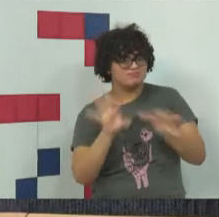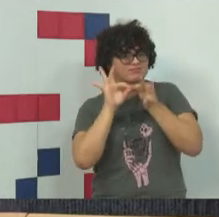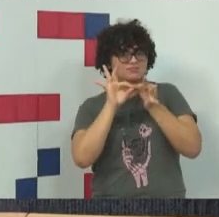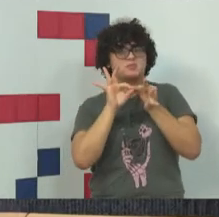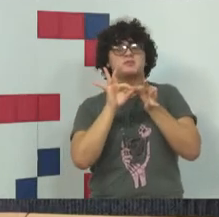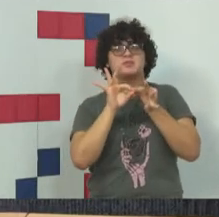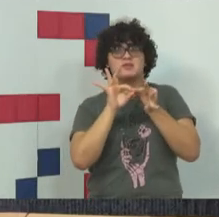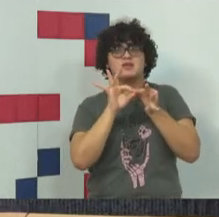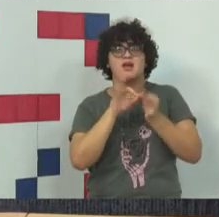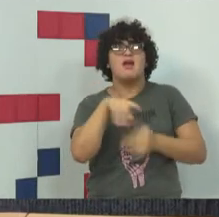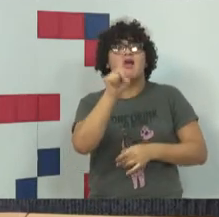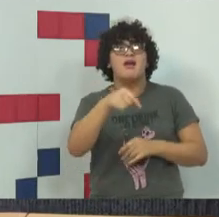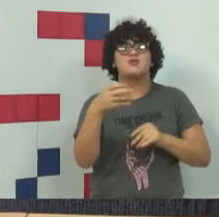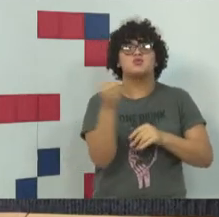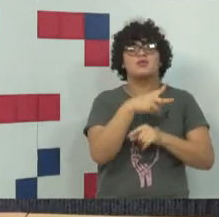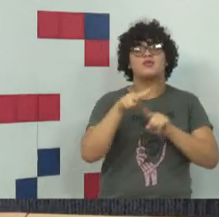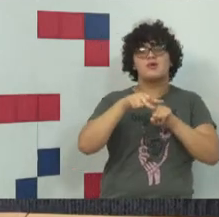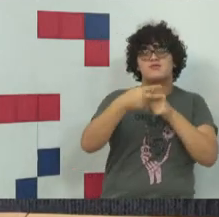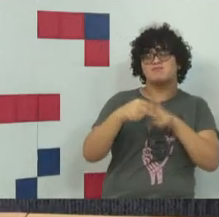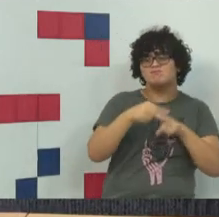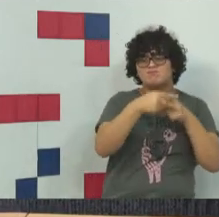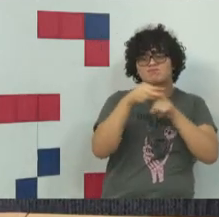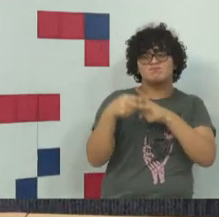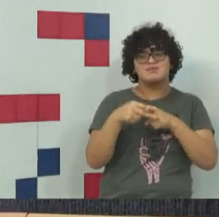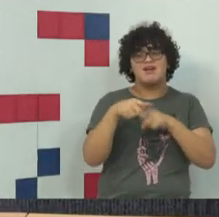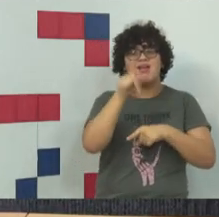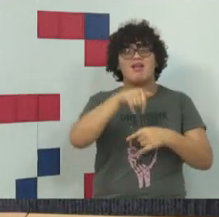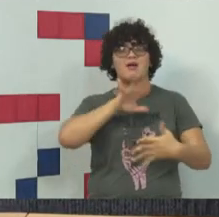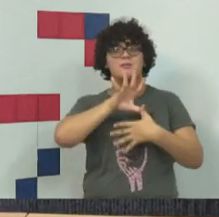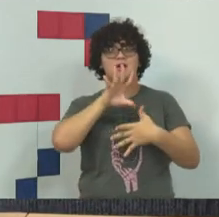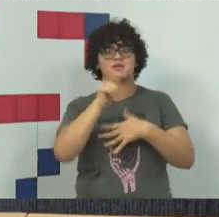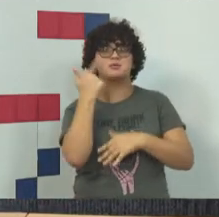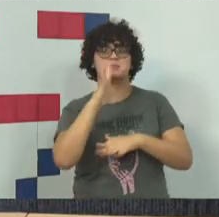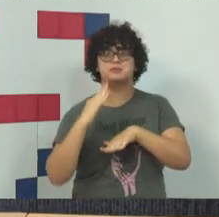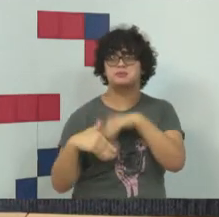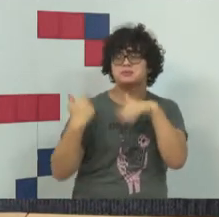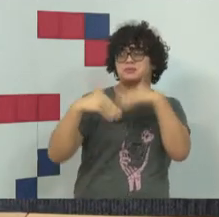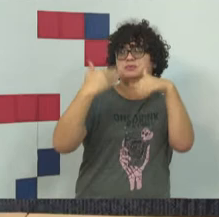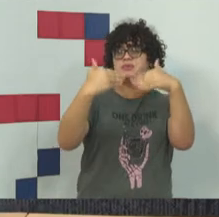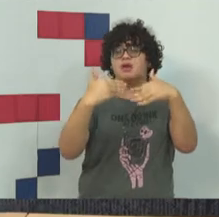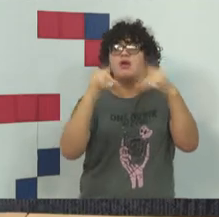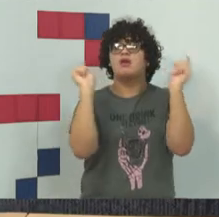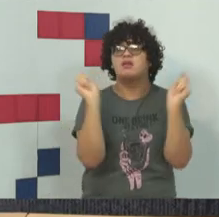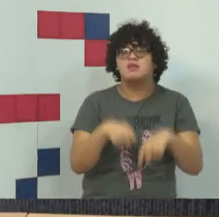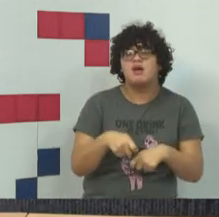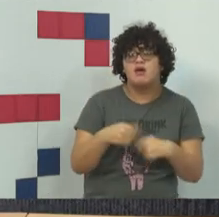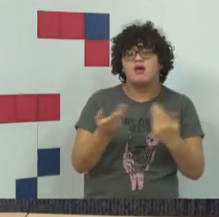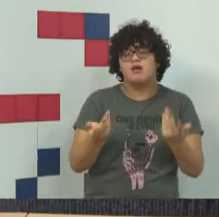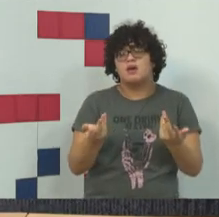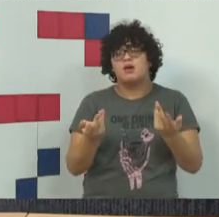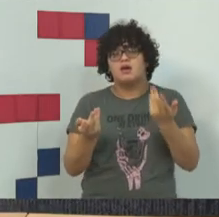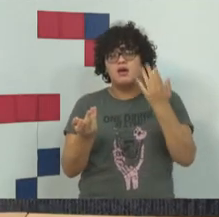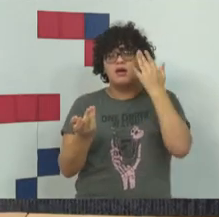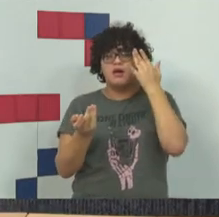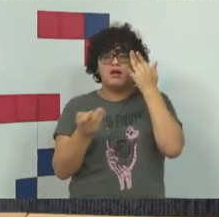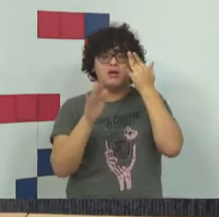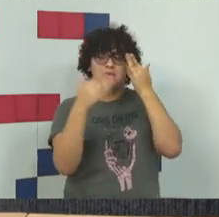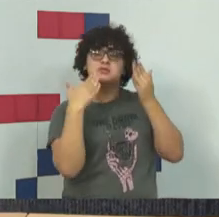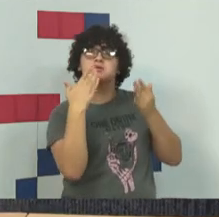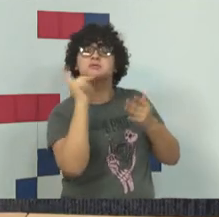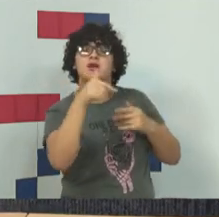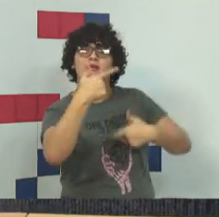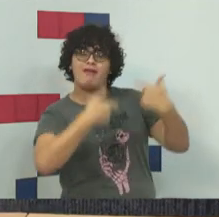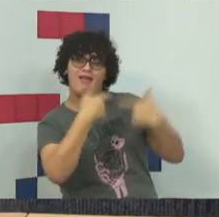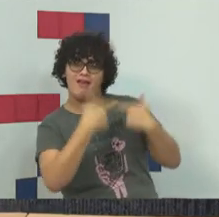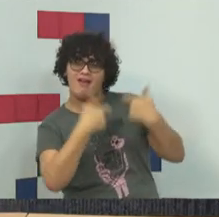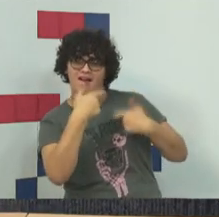que era uma ferramenta que os americanos desenvolveram para, naquele instante da Guerra